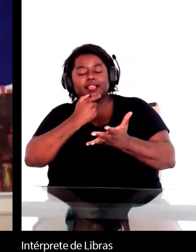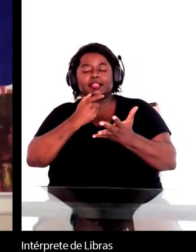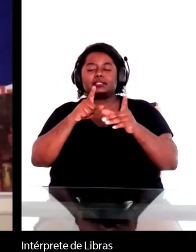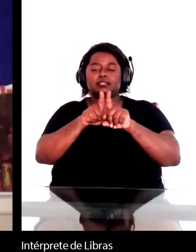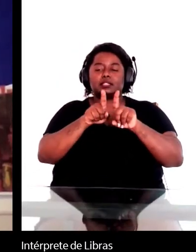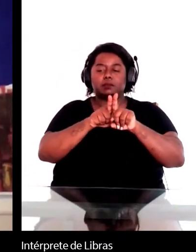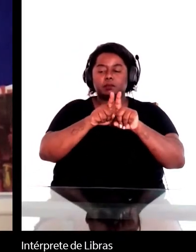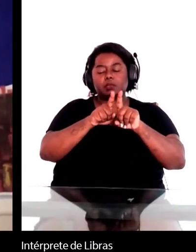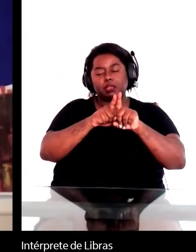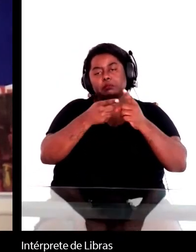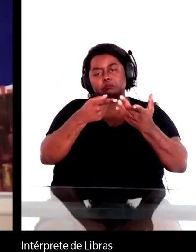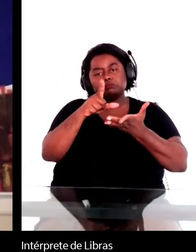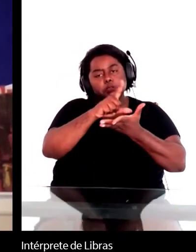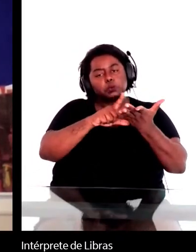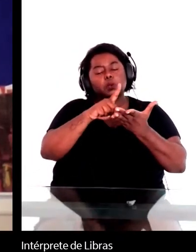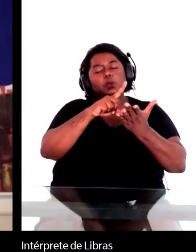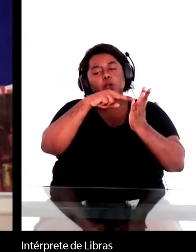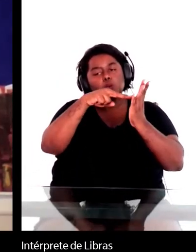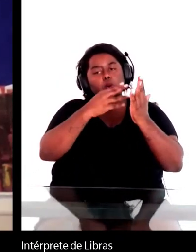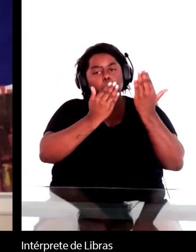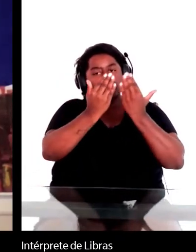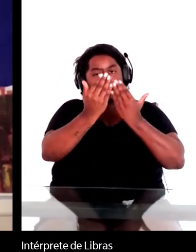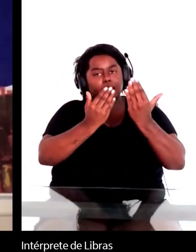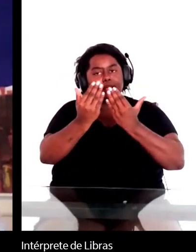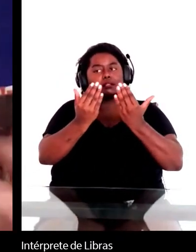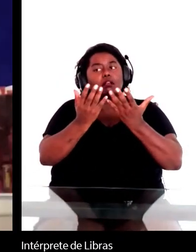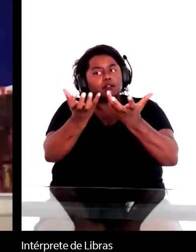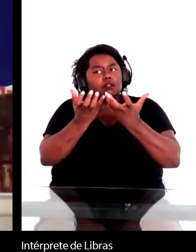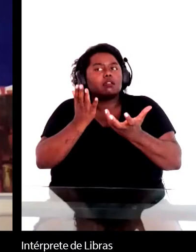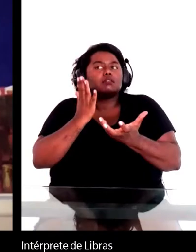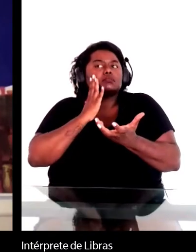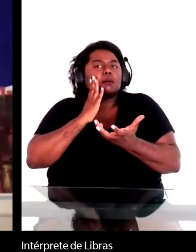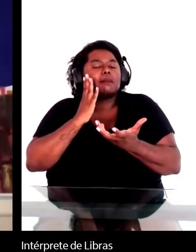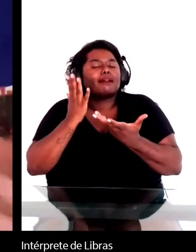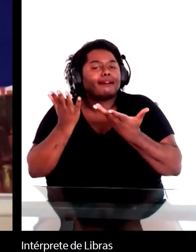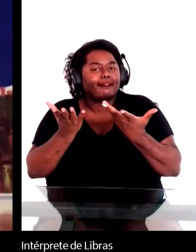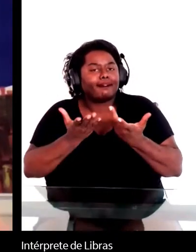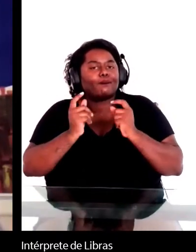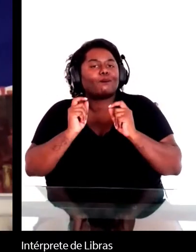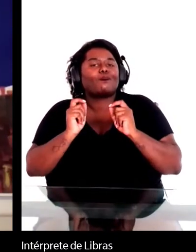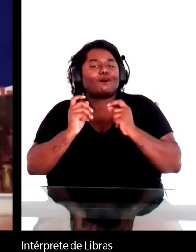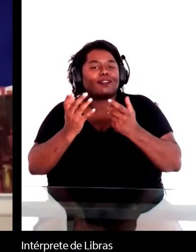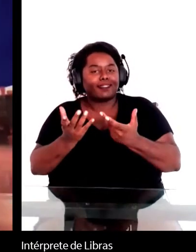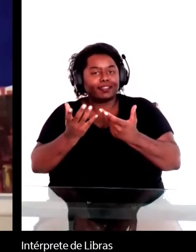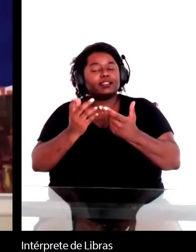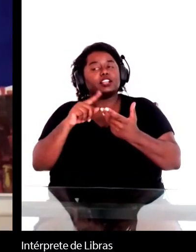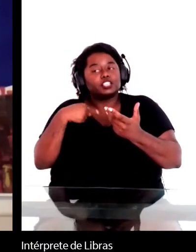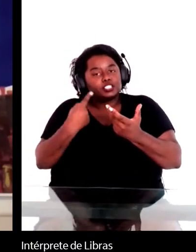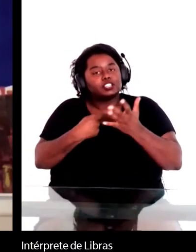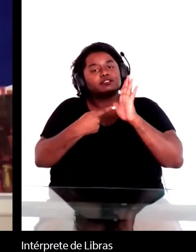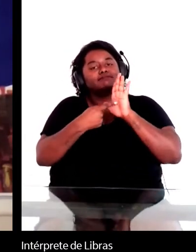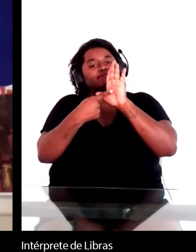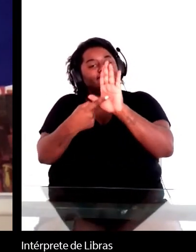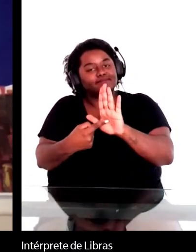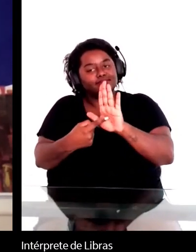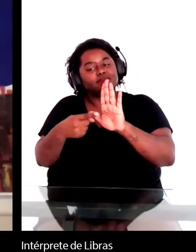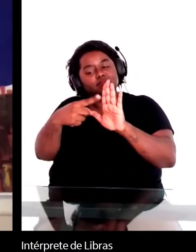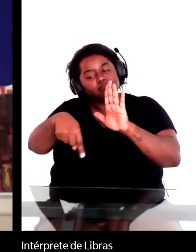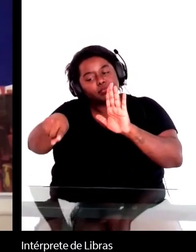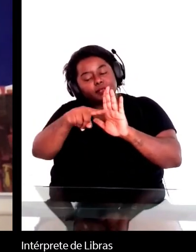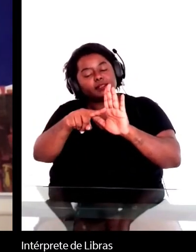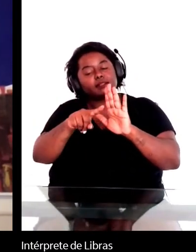Então, a nossa responsabilidade é ter um certo sentido apresentar para eles, ensiná-los ou tornar